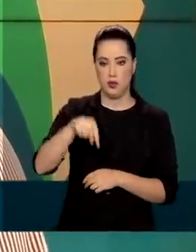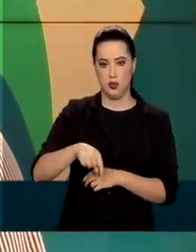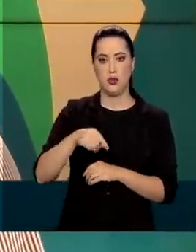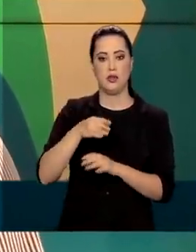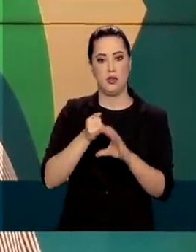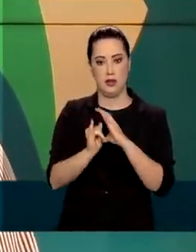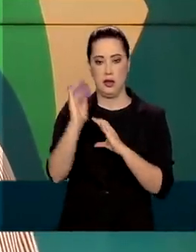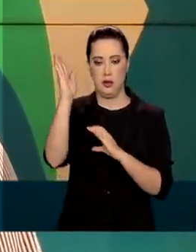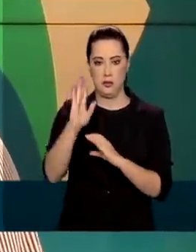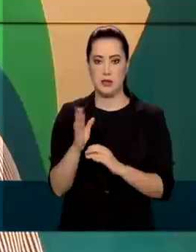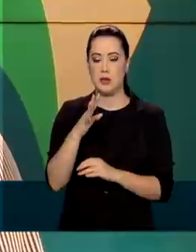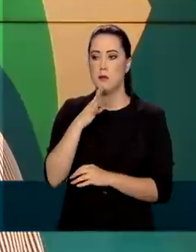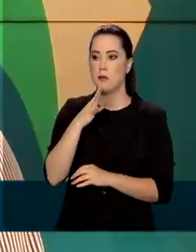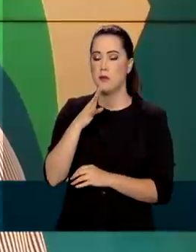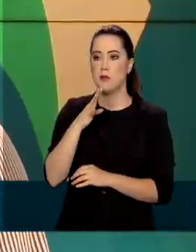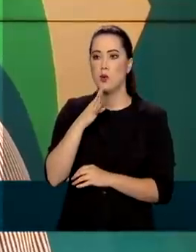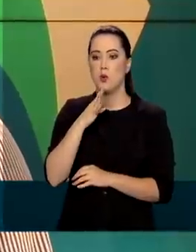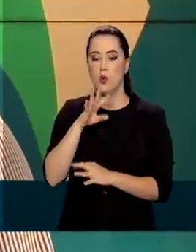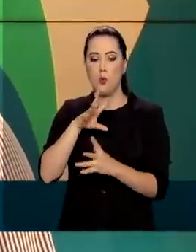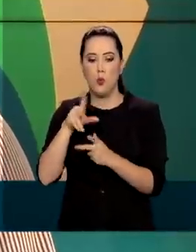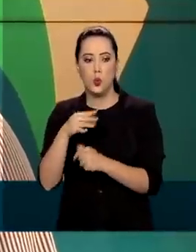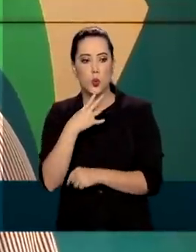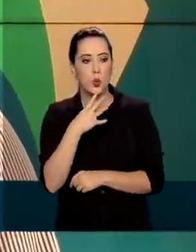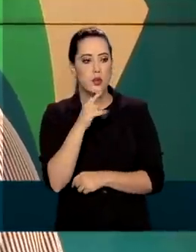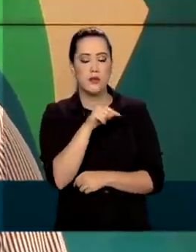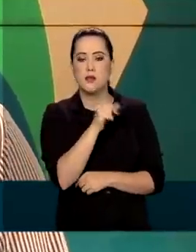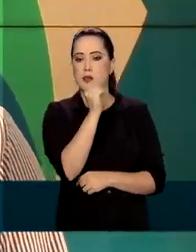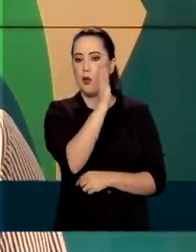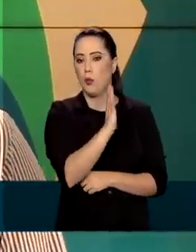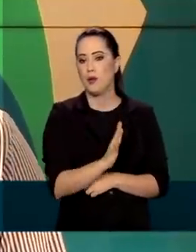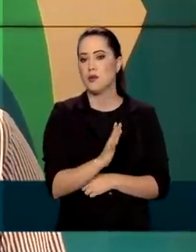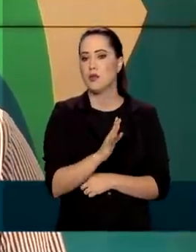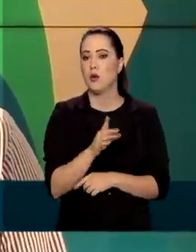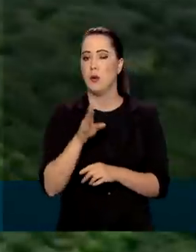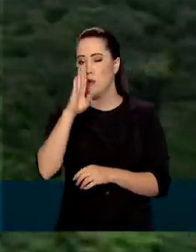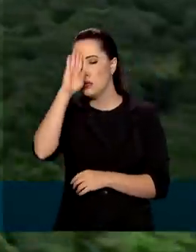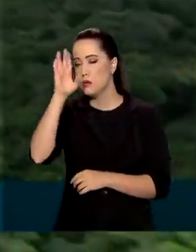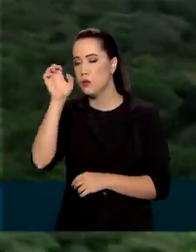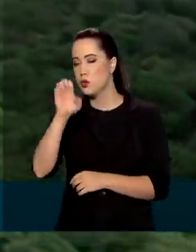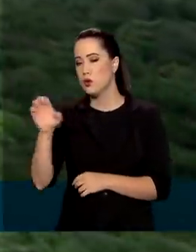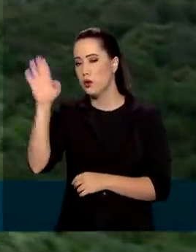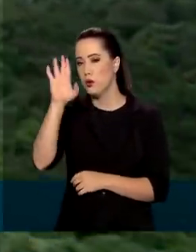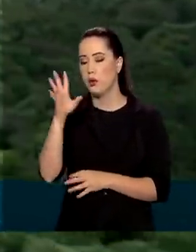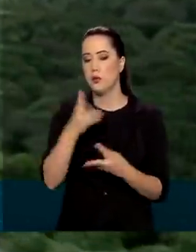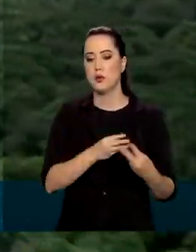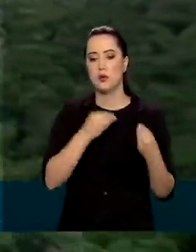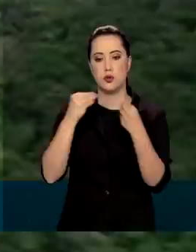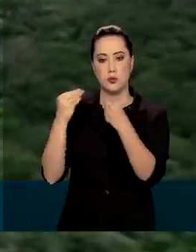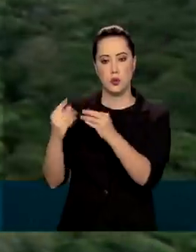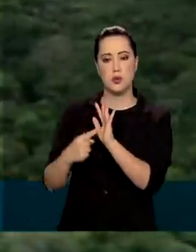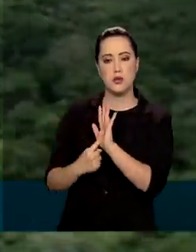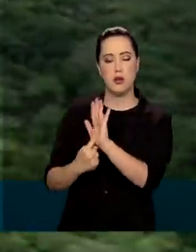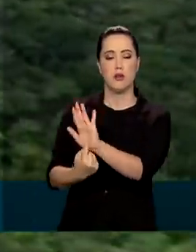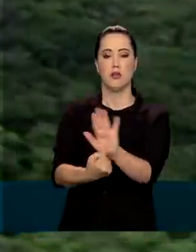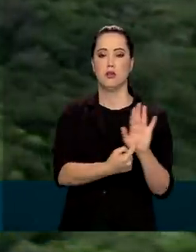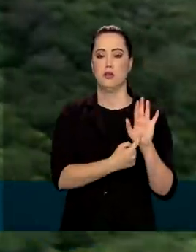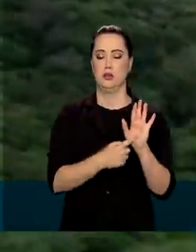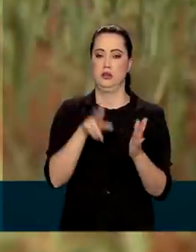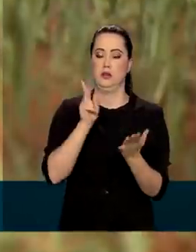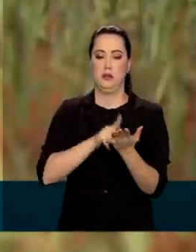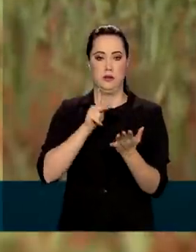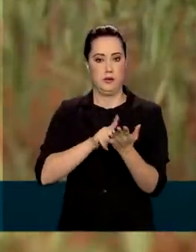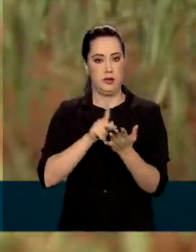mais conhecido no exterior, principalmente na Europa, para que nós possamos levar a verdade em relação à